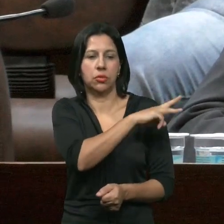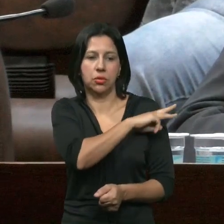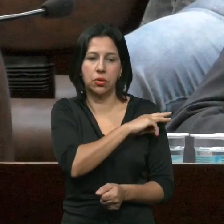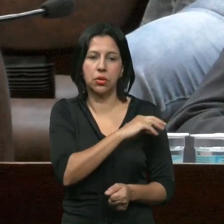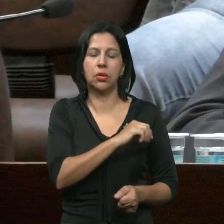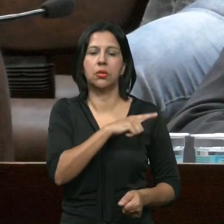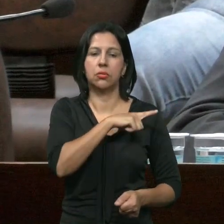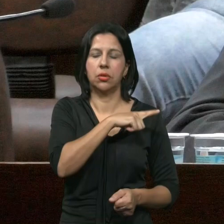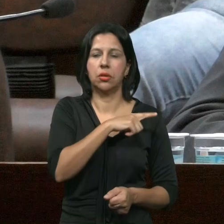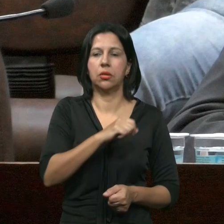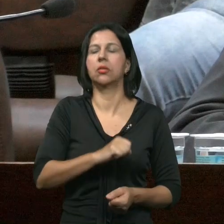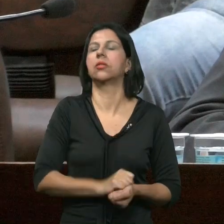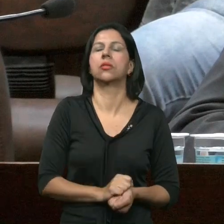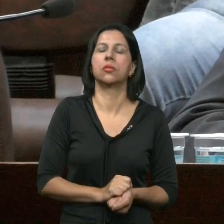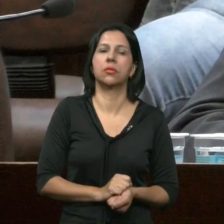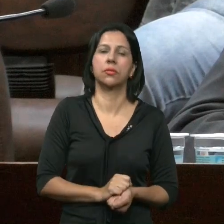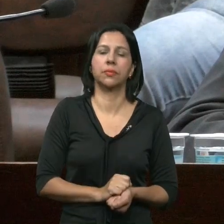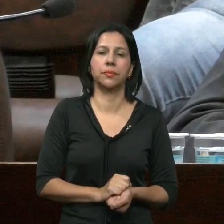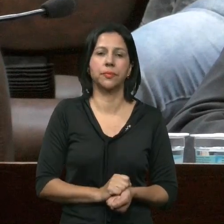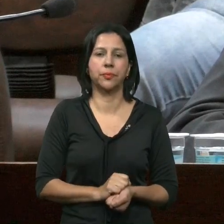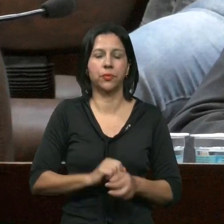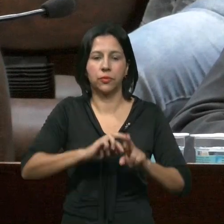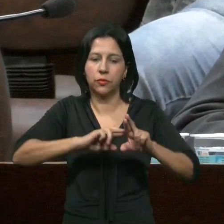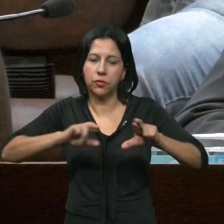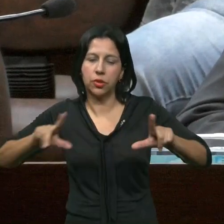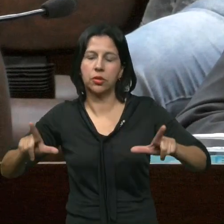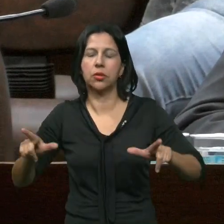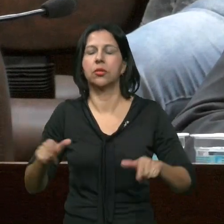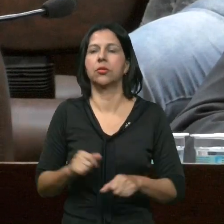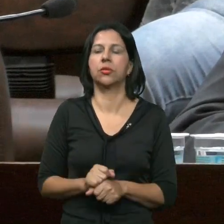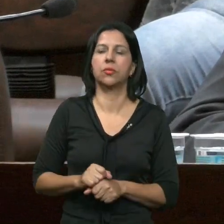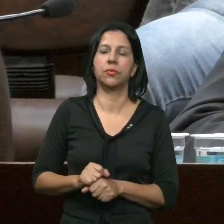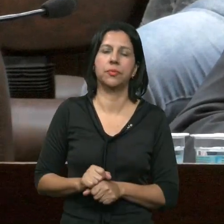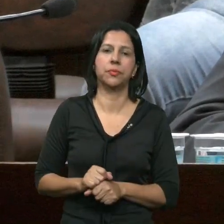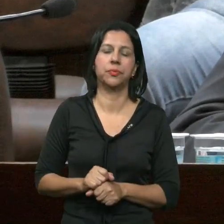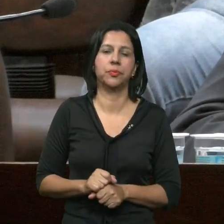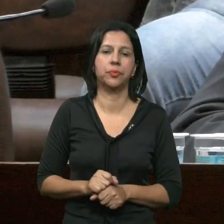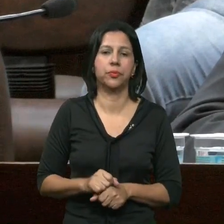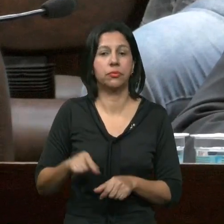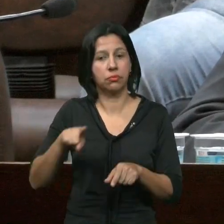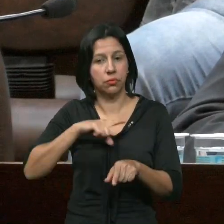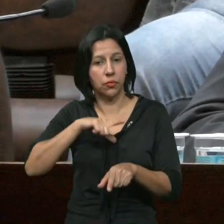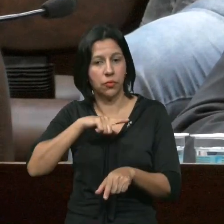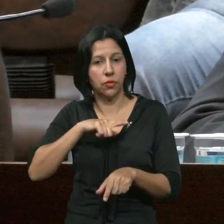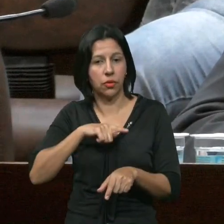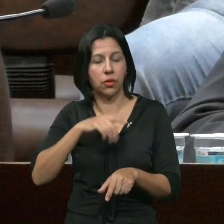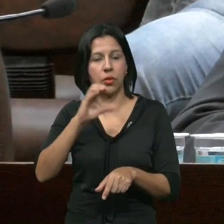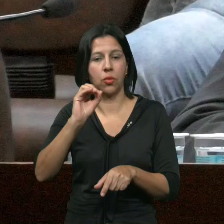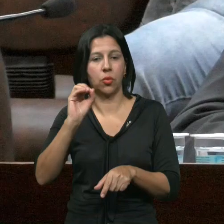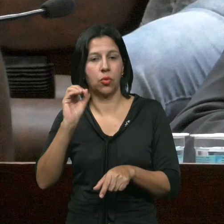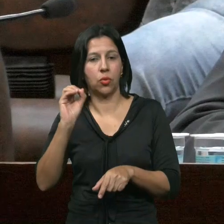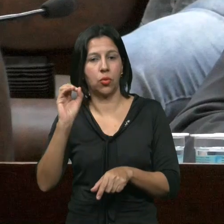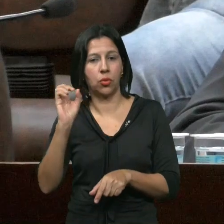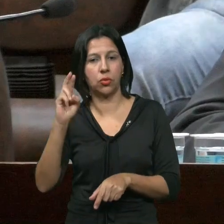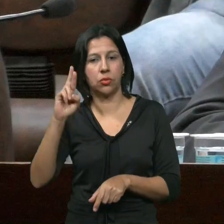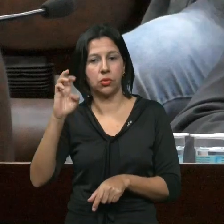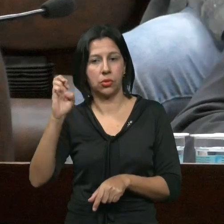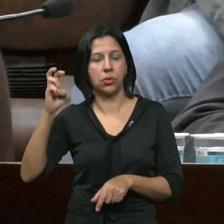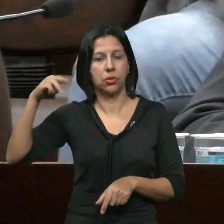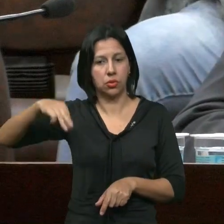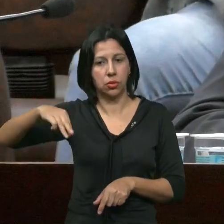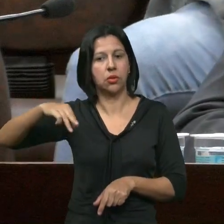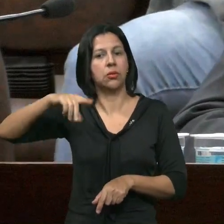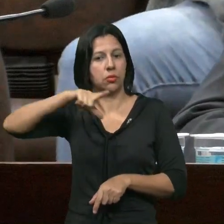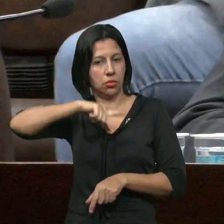Mas também É importante Destacar Que o próprio Conselho De enfermagem Diferencia As